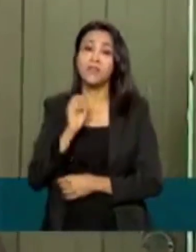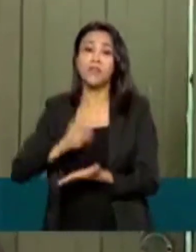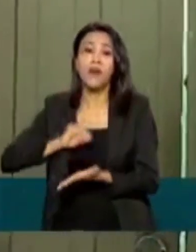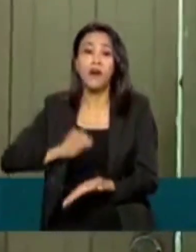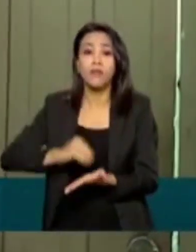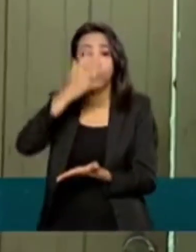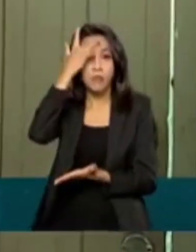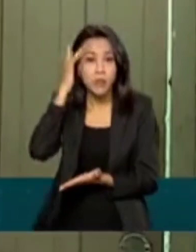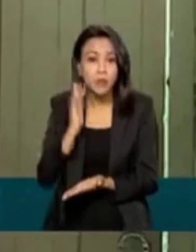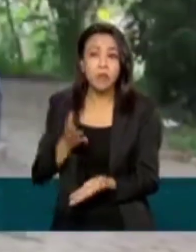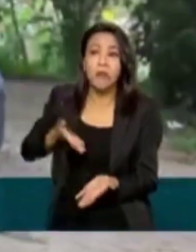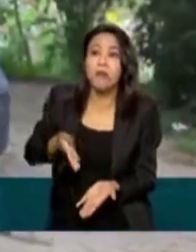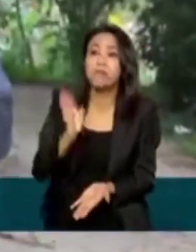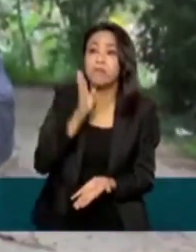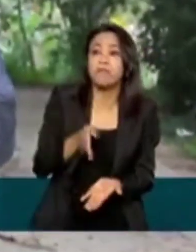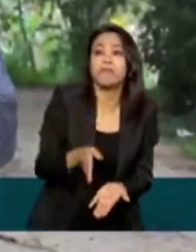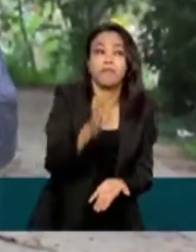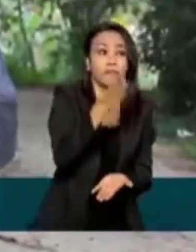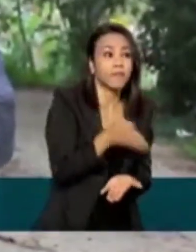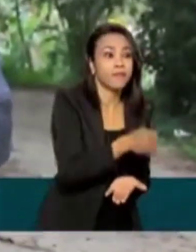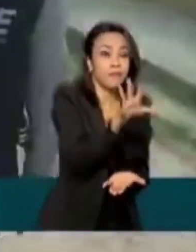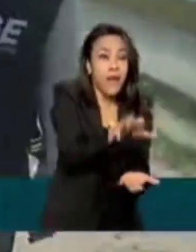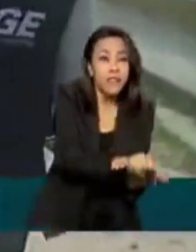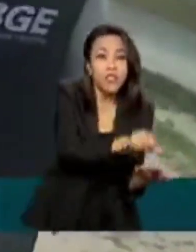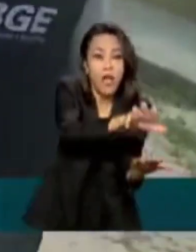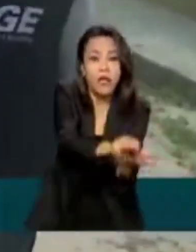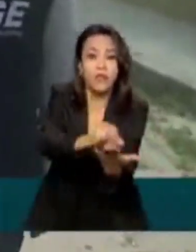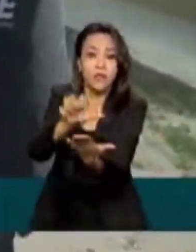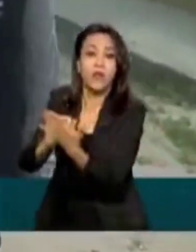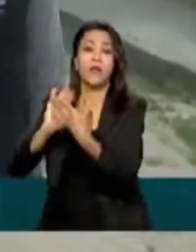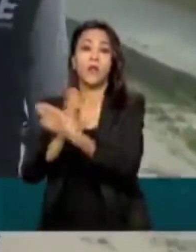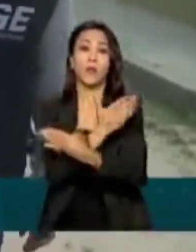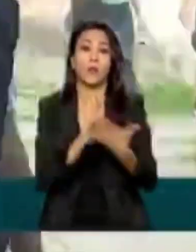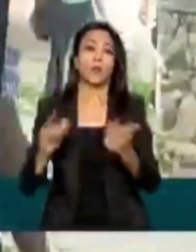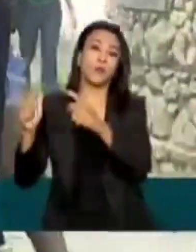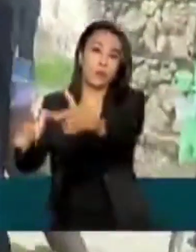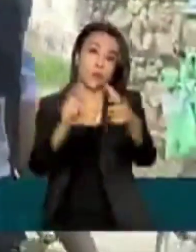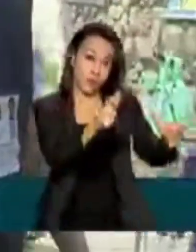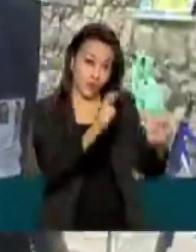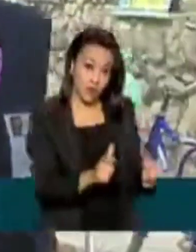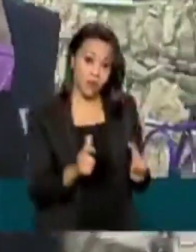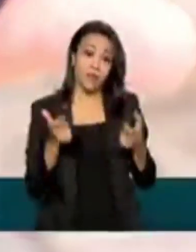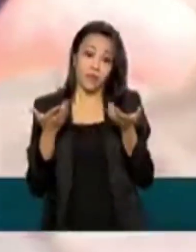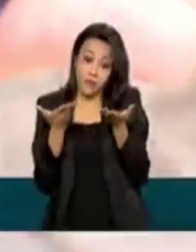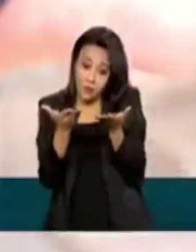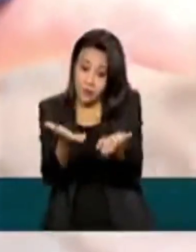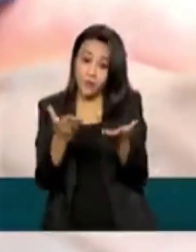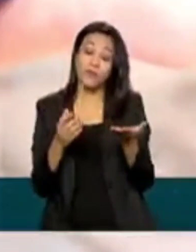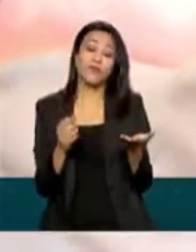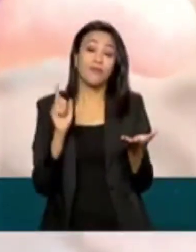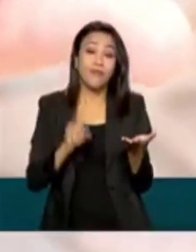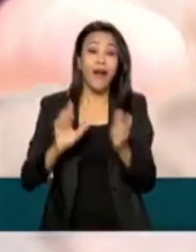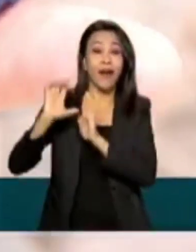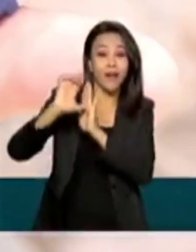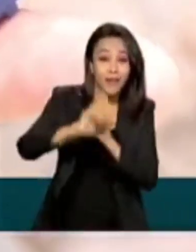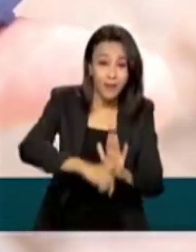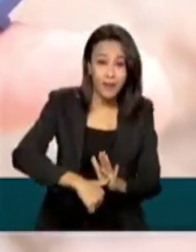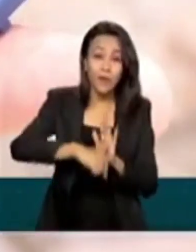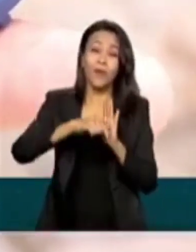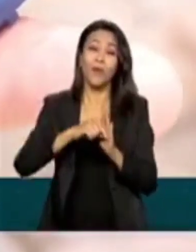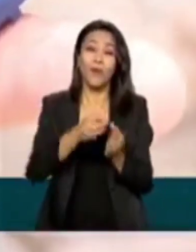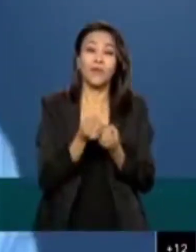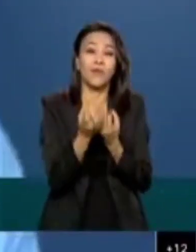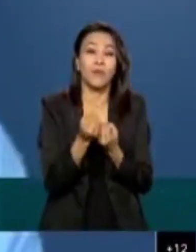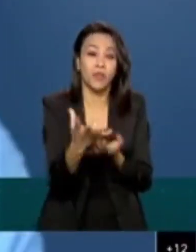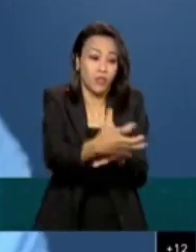para atuar como recenseadores em alguns locais, o que contribuiu com um cenário de atraso na coleta dos